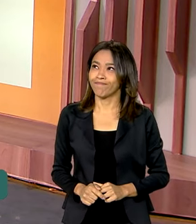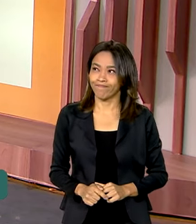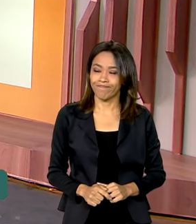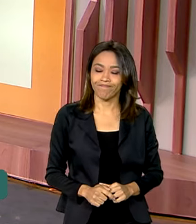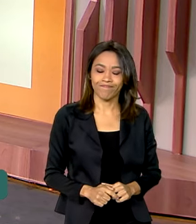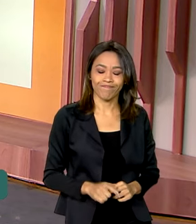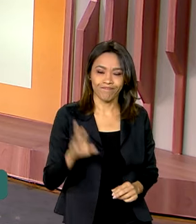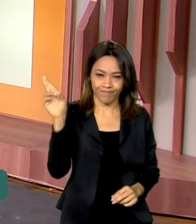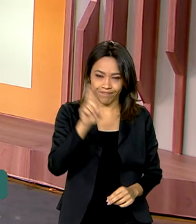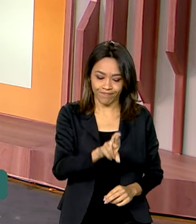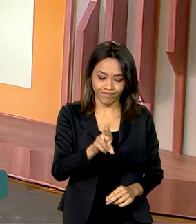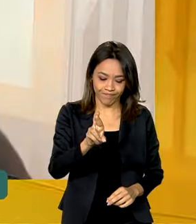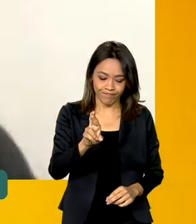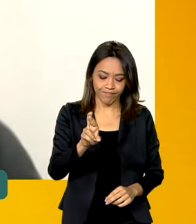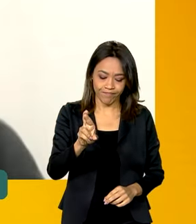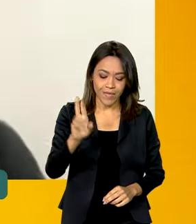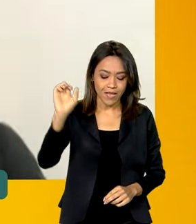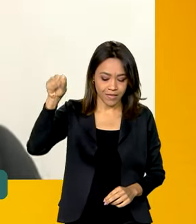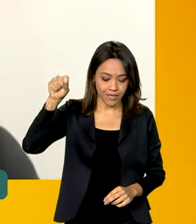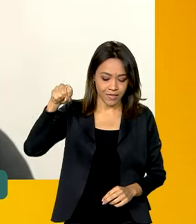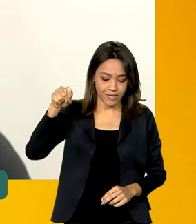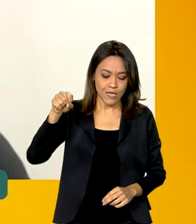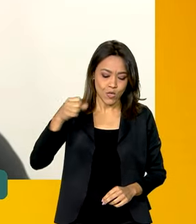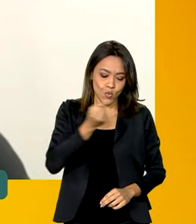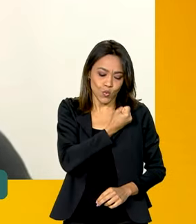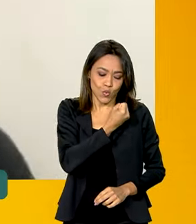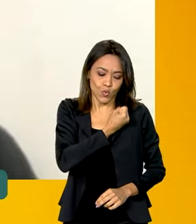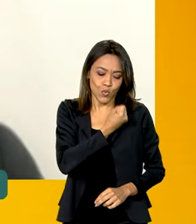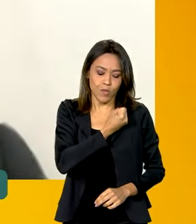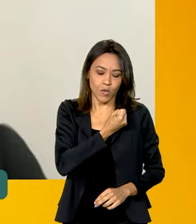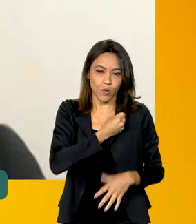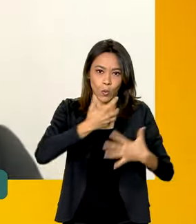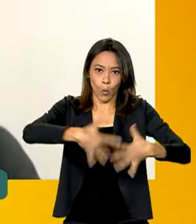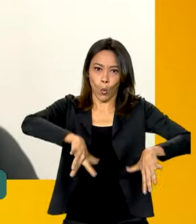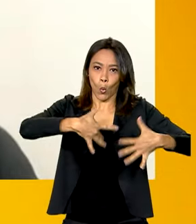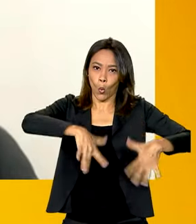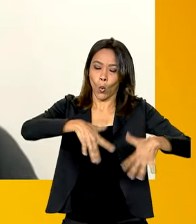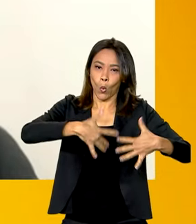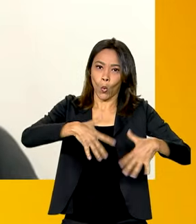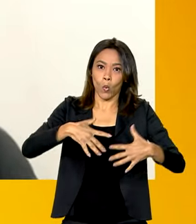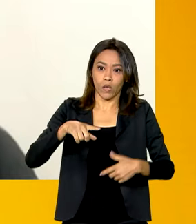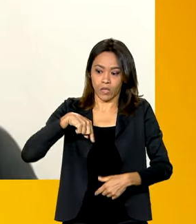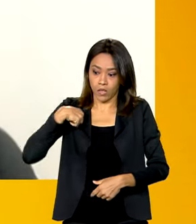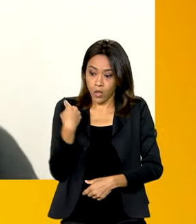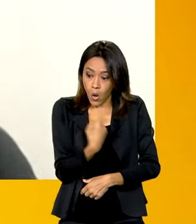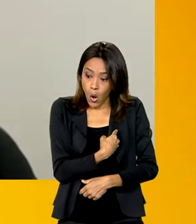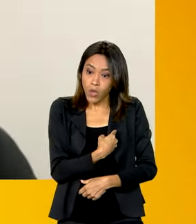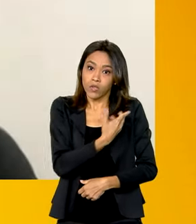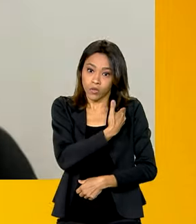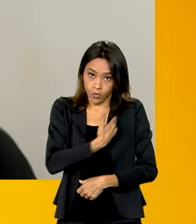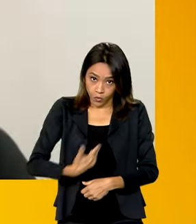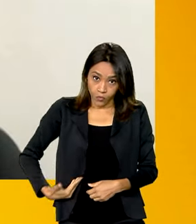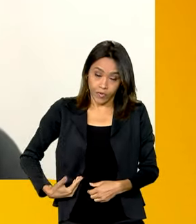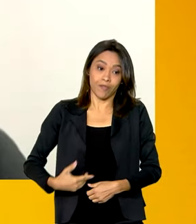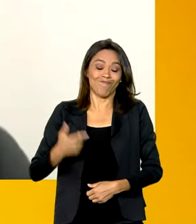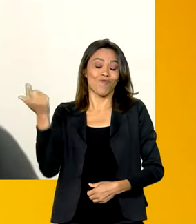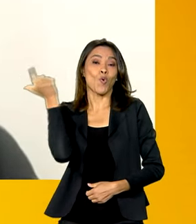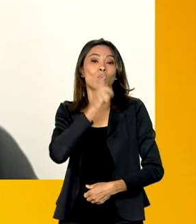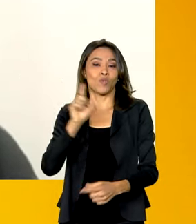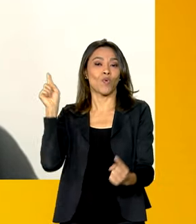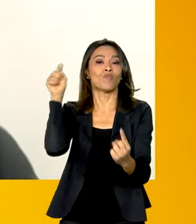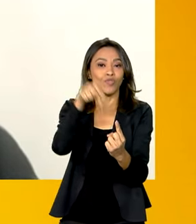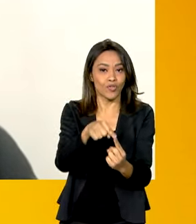Sim. Alguns números, como você falou, são números muito expressivos que nos deixam a convicção de que atendeu os objetivos do programa.